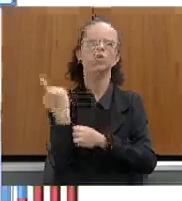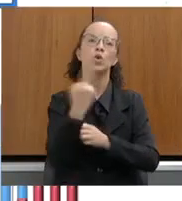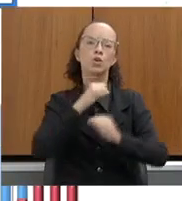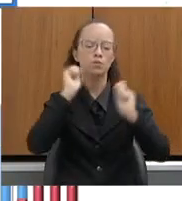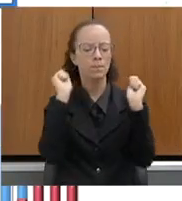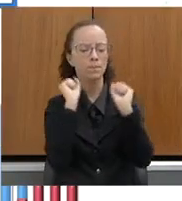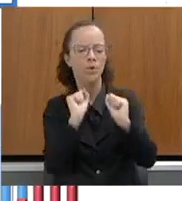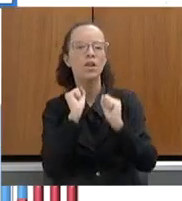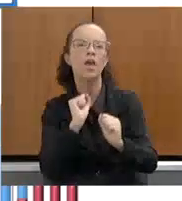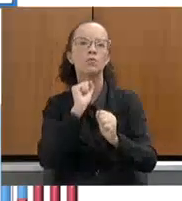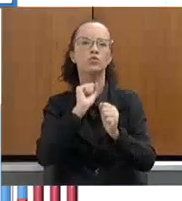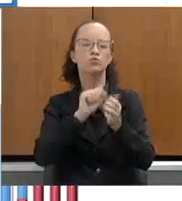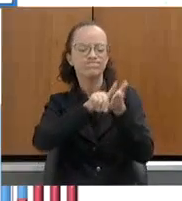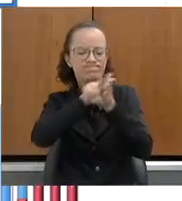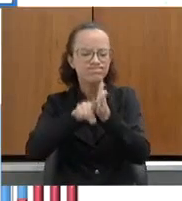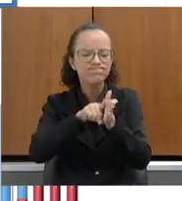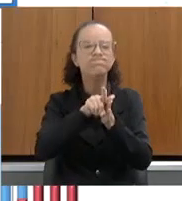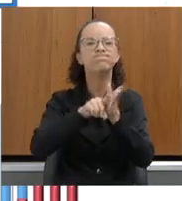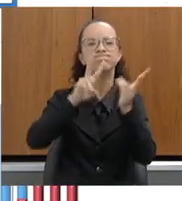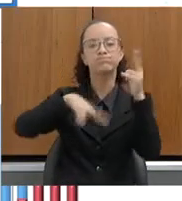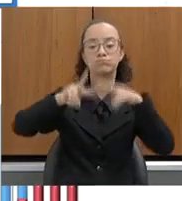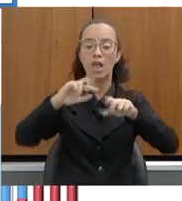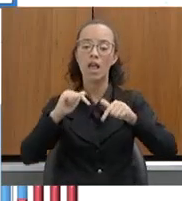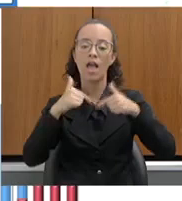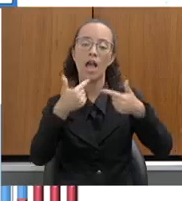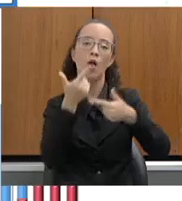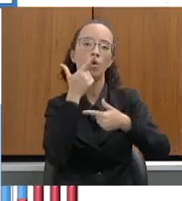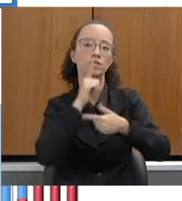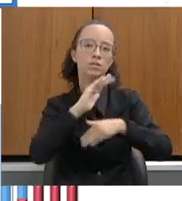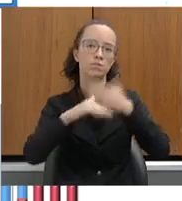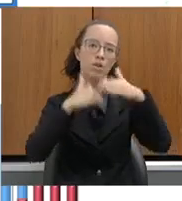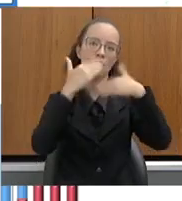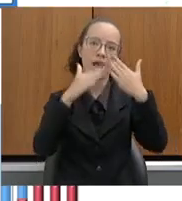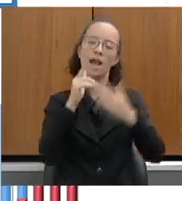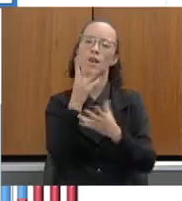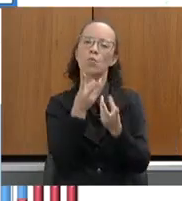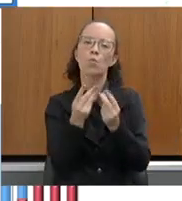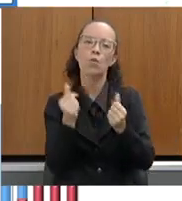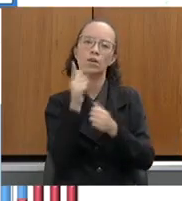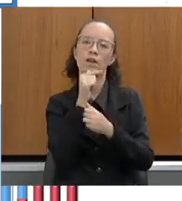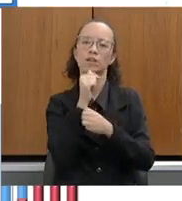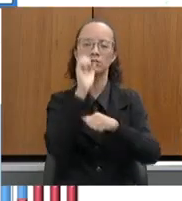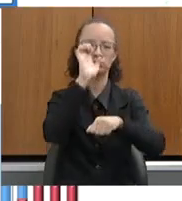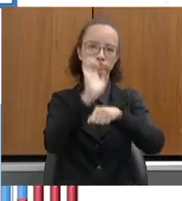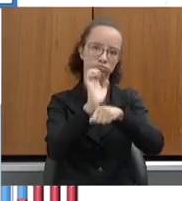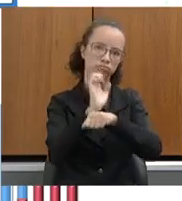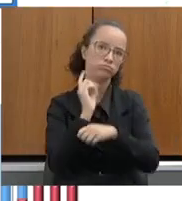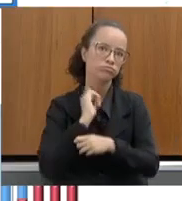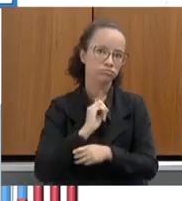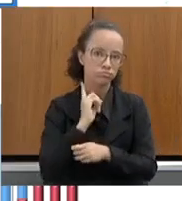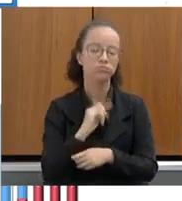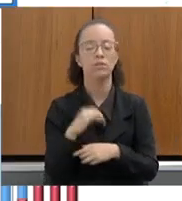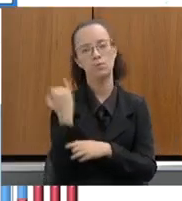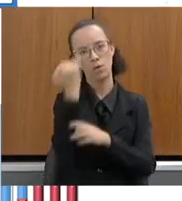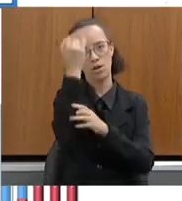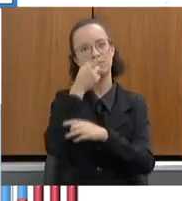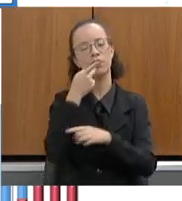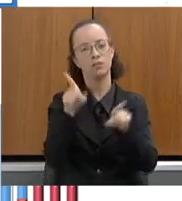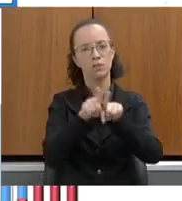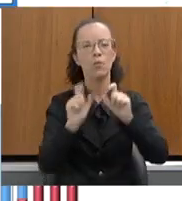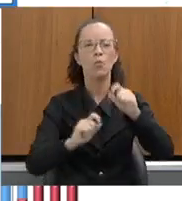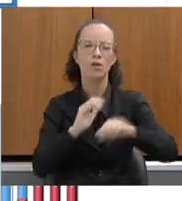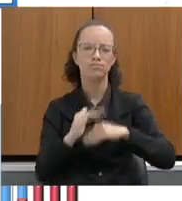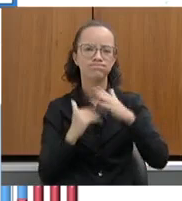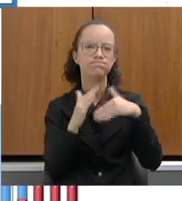diagnóstico claro para a definição de ações para a melhoria de qualidade da água em todo o Estado de Minas Gerais. Importante dizer também de um